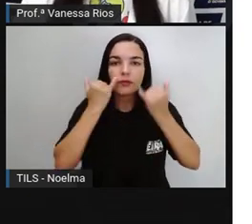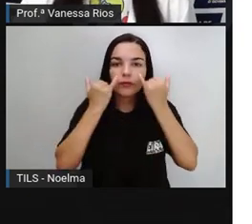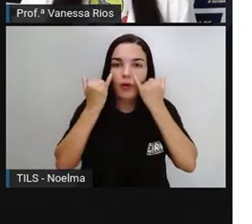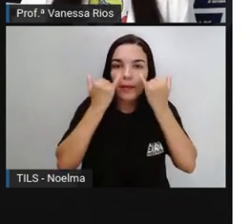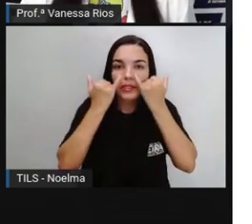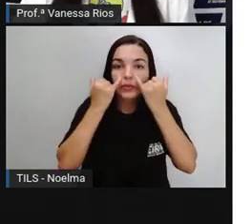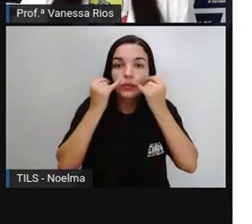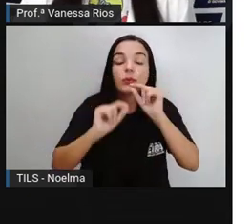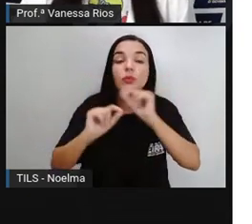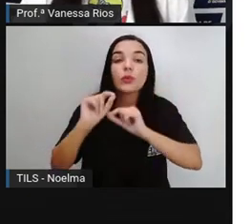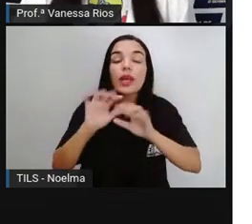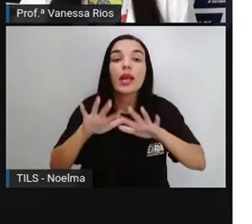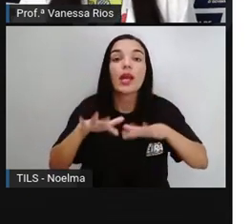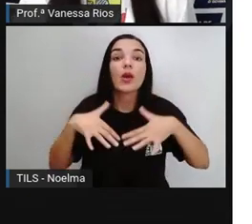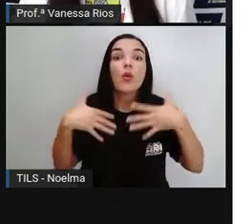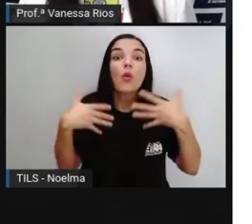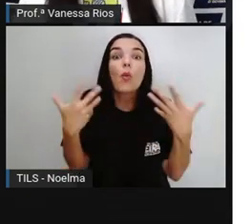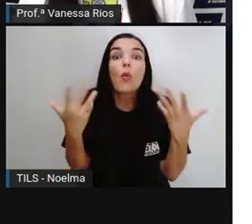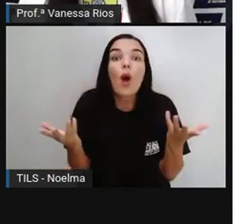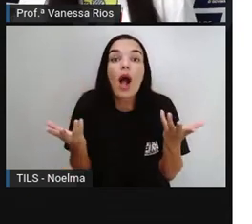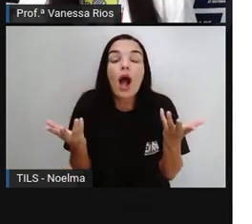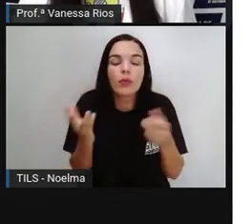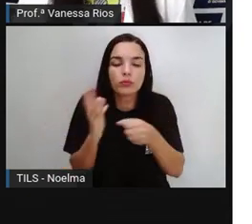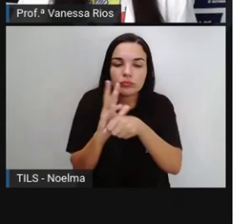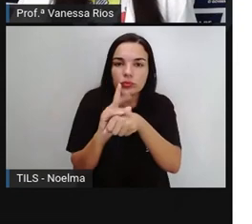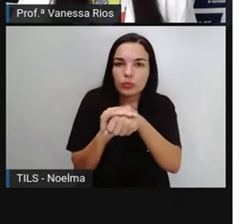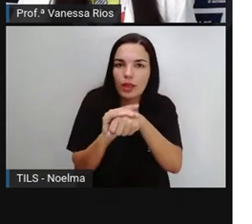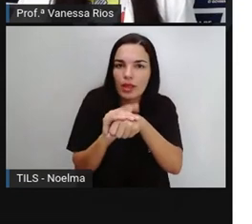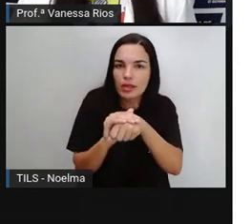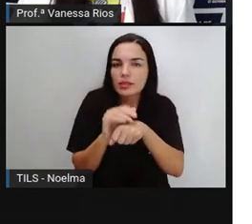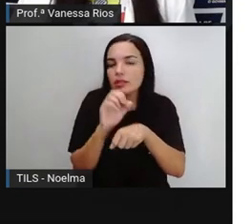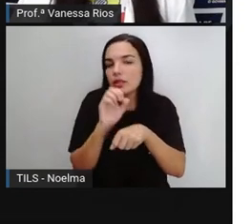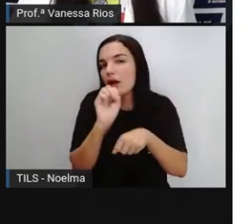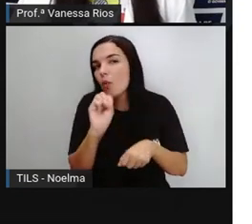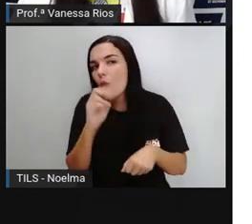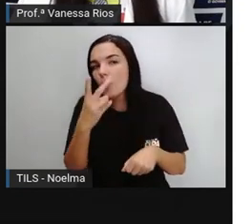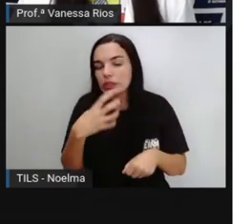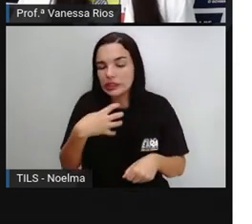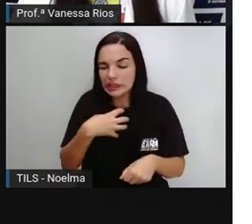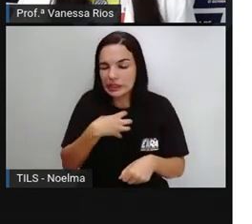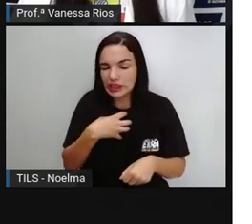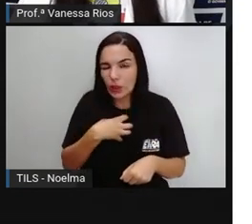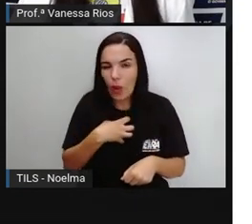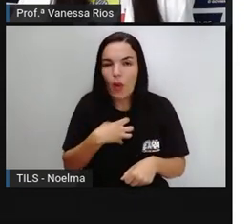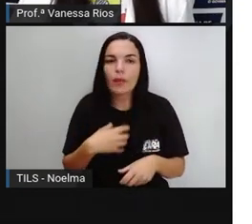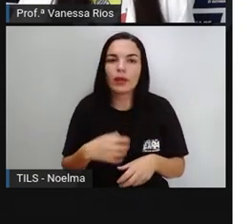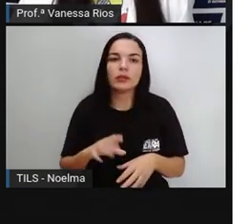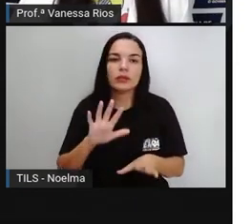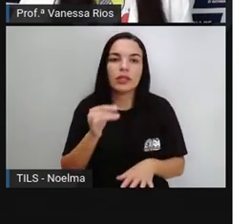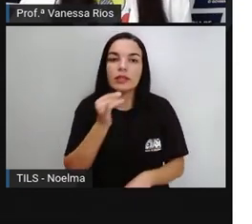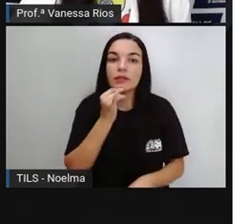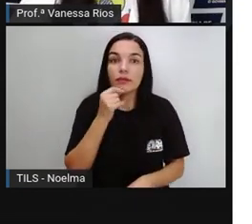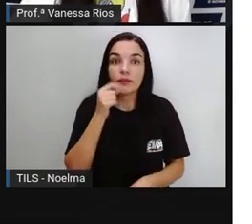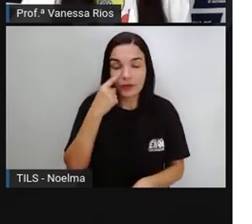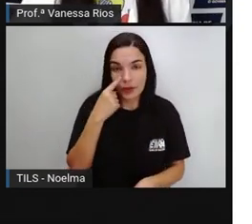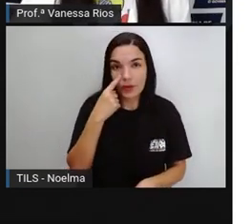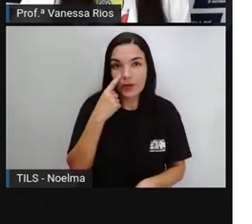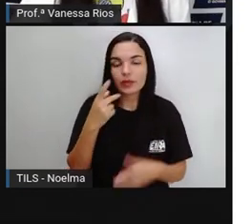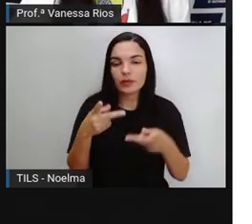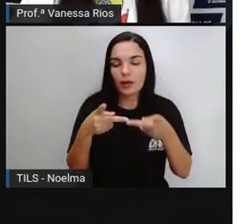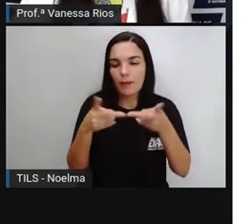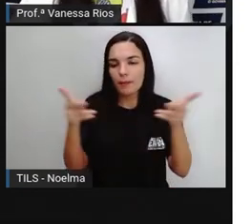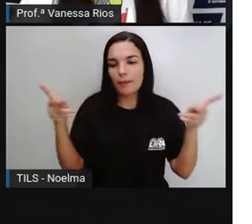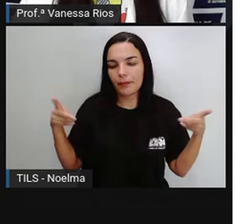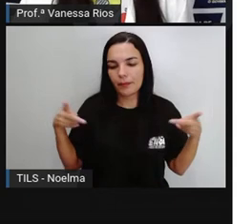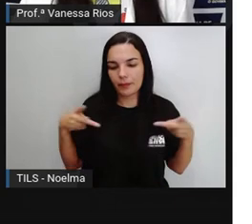gráfico sobre sinais e sintomas. E a gente já vê o gráfico sendo apresentado aqui em um outro formato, né?